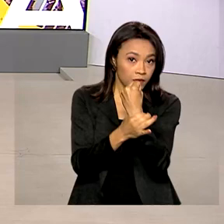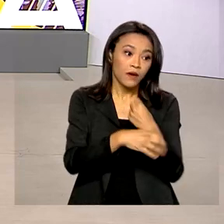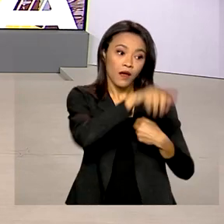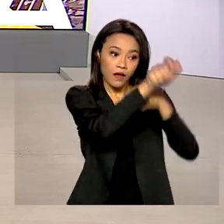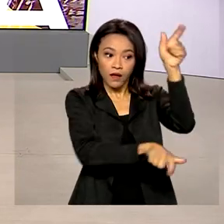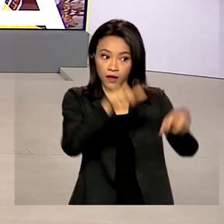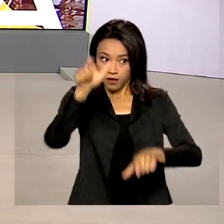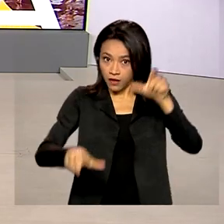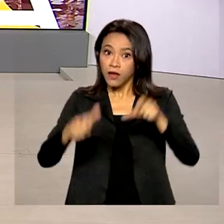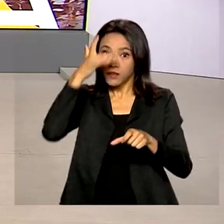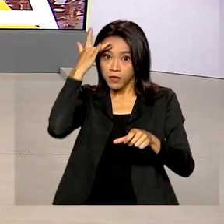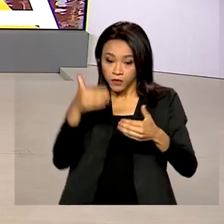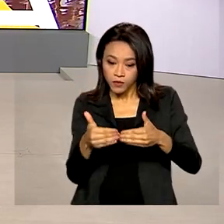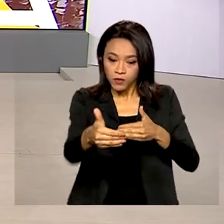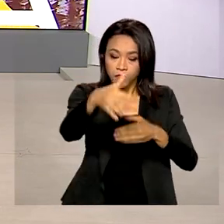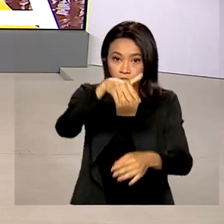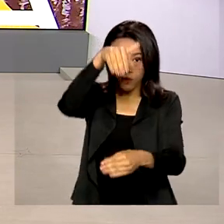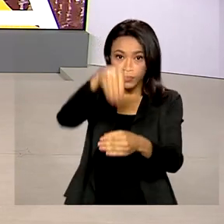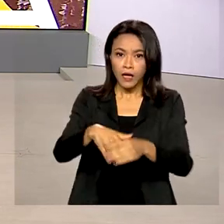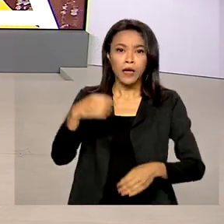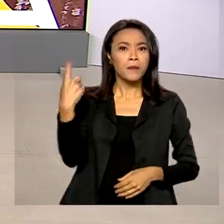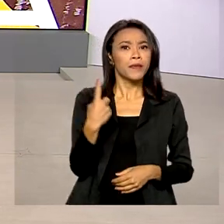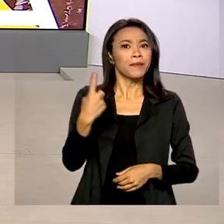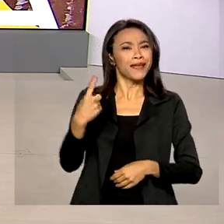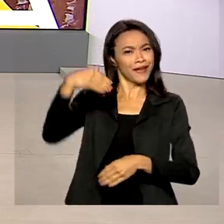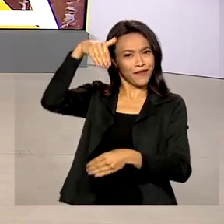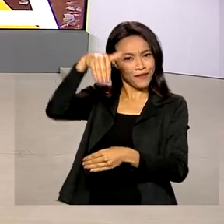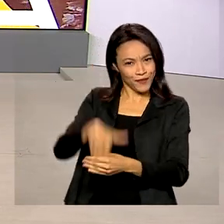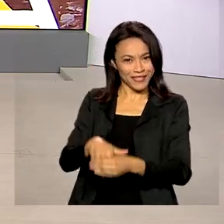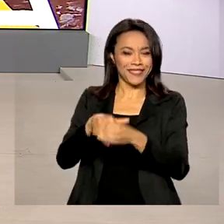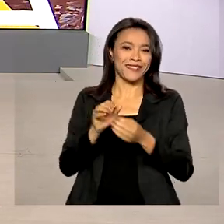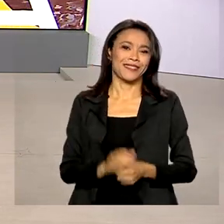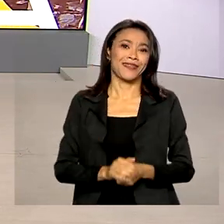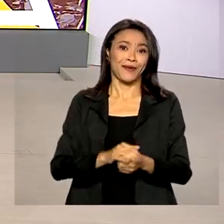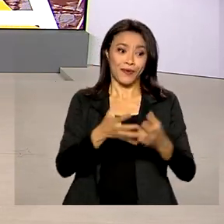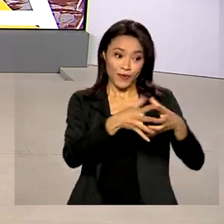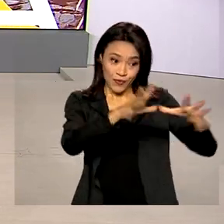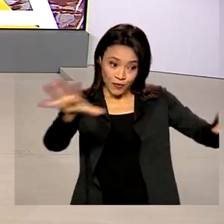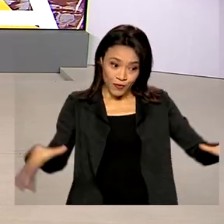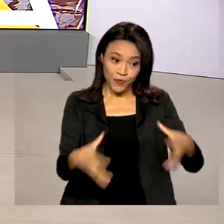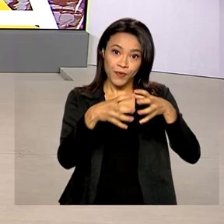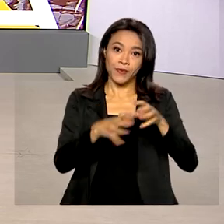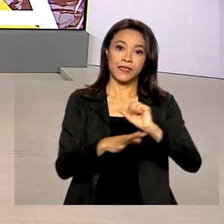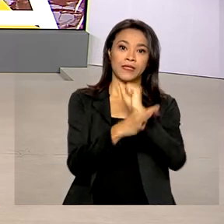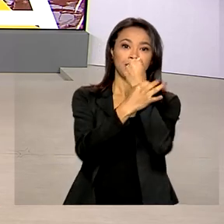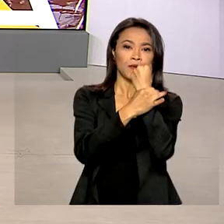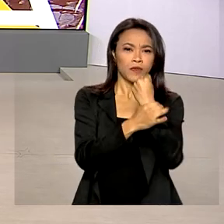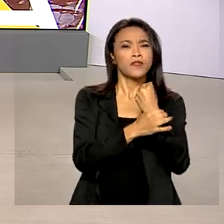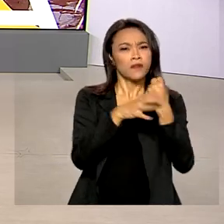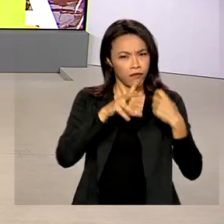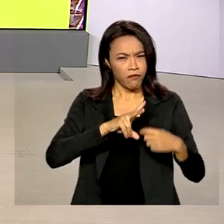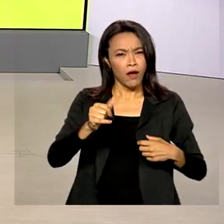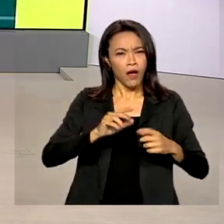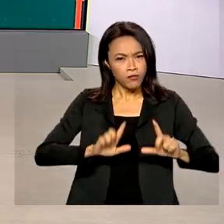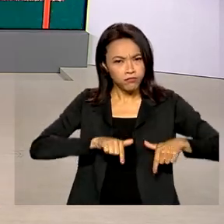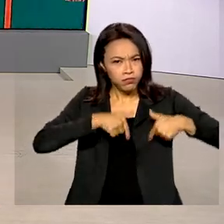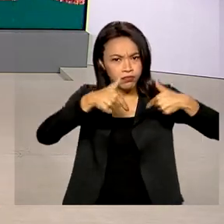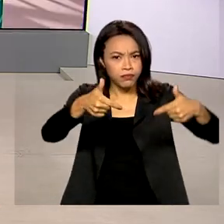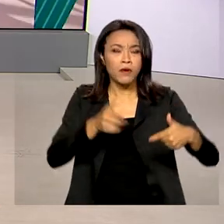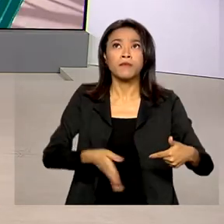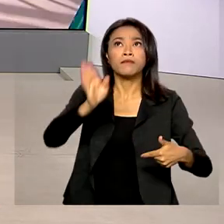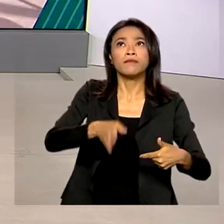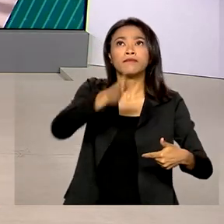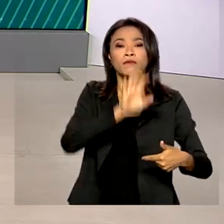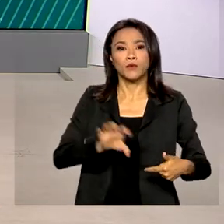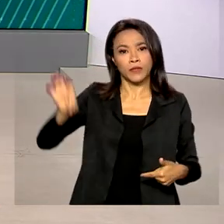no próximo domingo, primeiro turno das eleições, as forças de segurança pública vão atuar em todos os estados. Os trabalhos